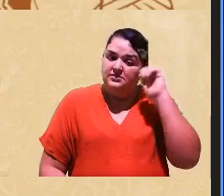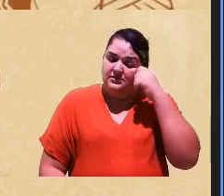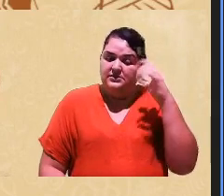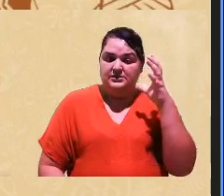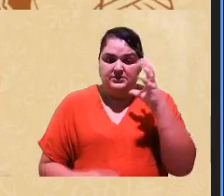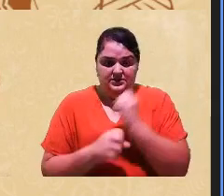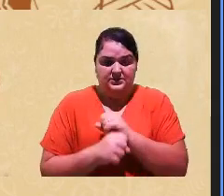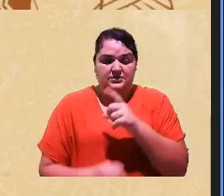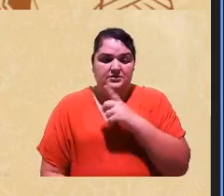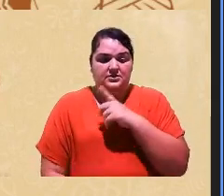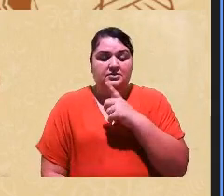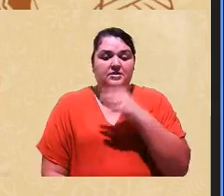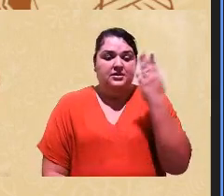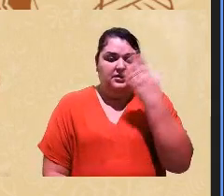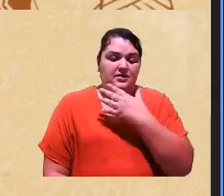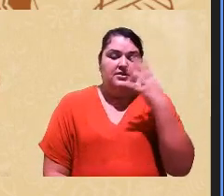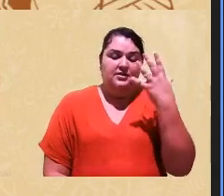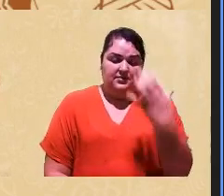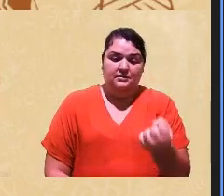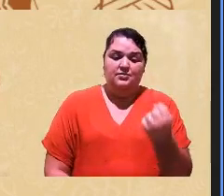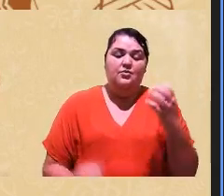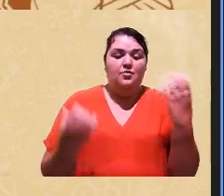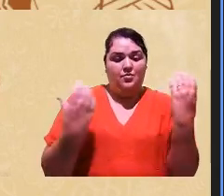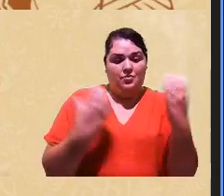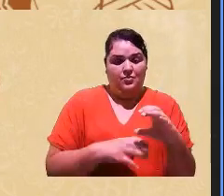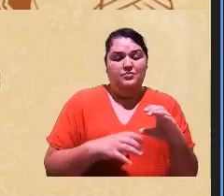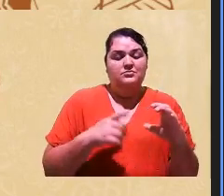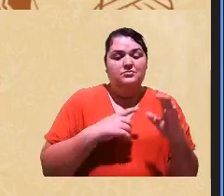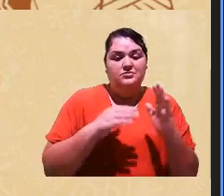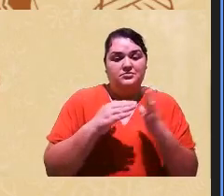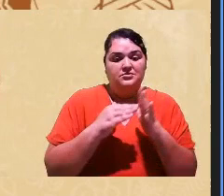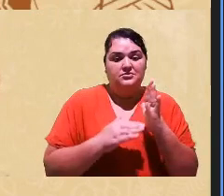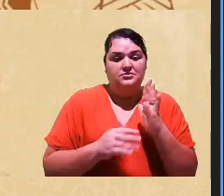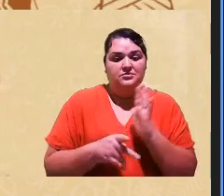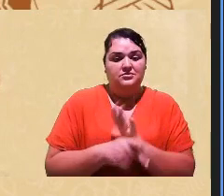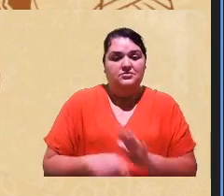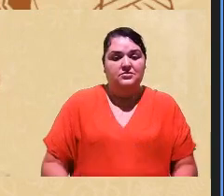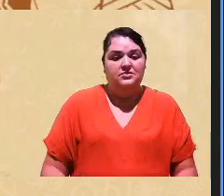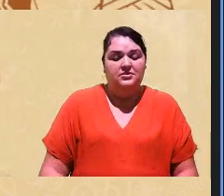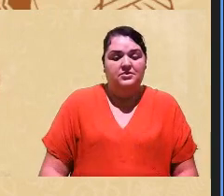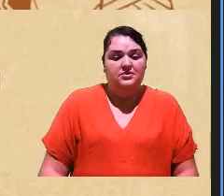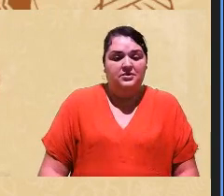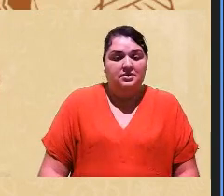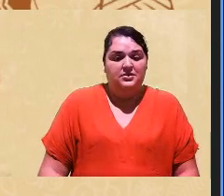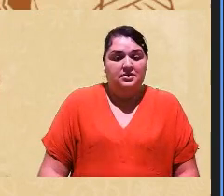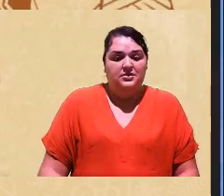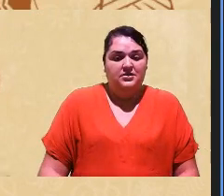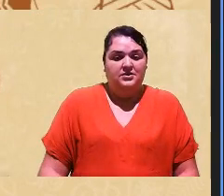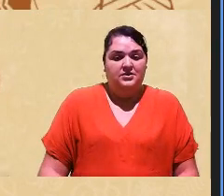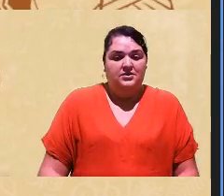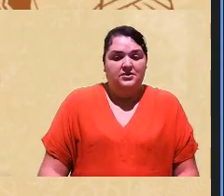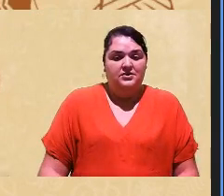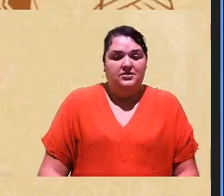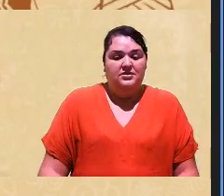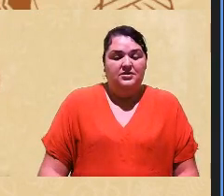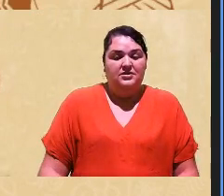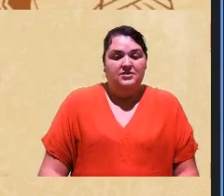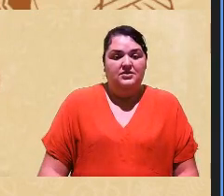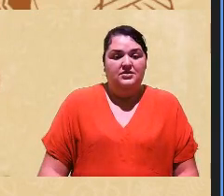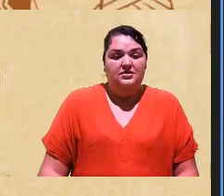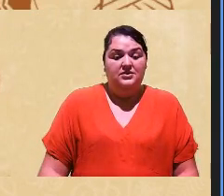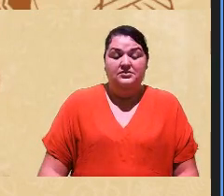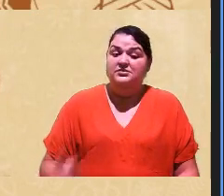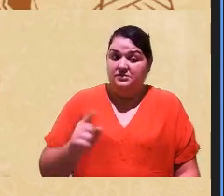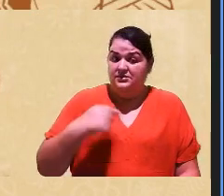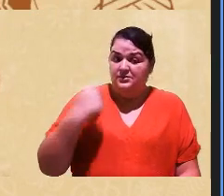ser aprovado no concurso por cotas né ser aprovado no concurso por cotas não aprovado no concurso e depois